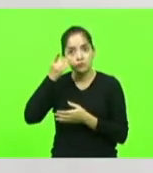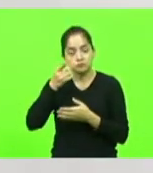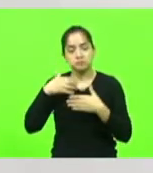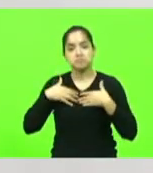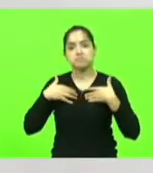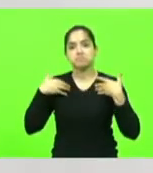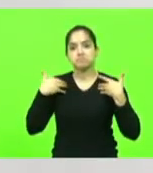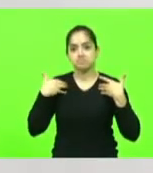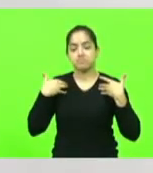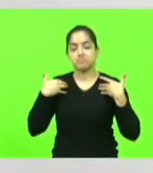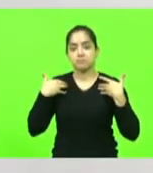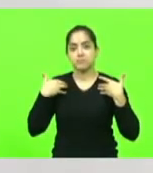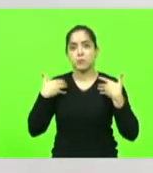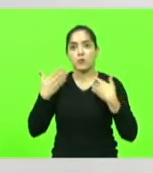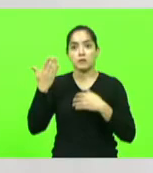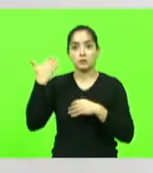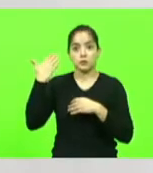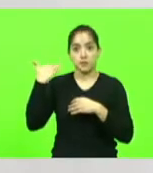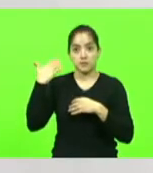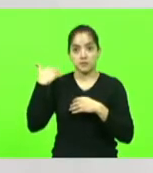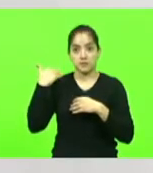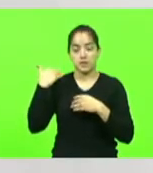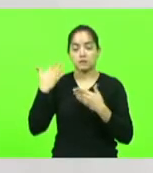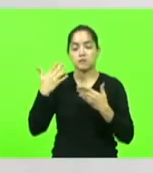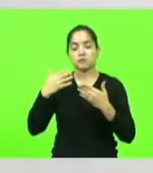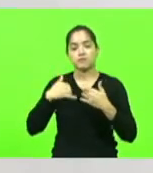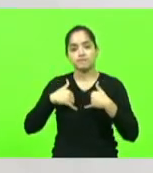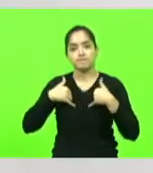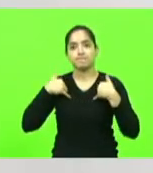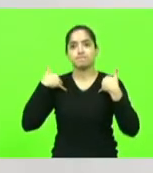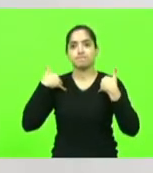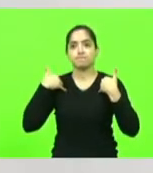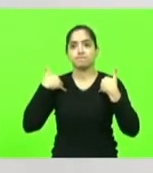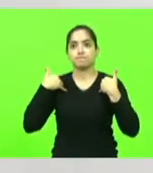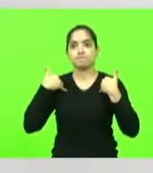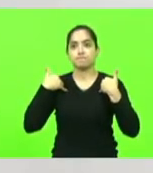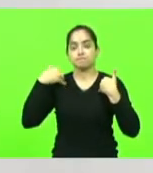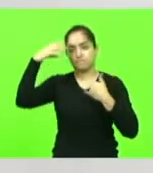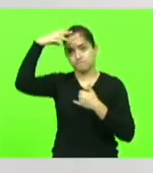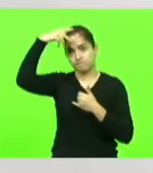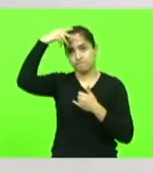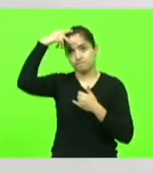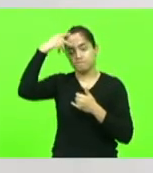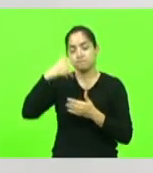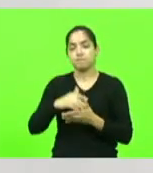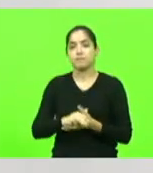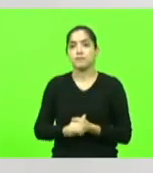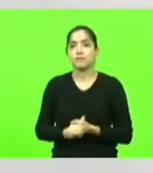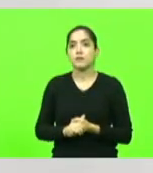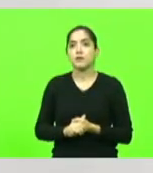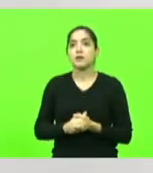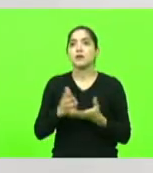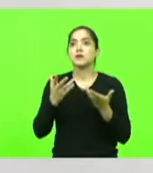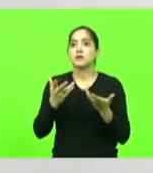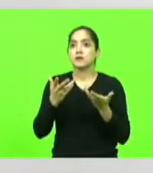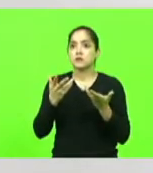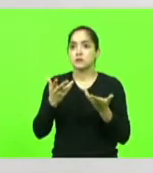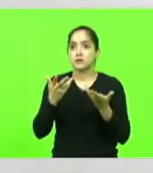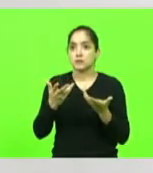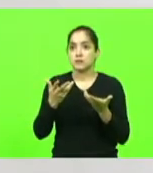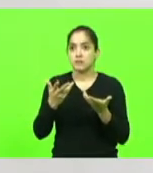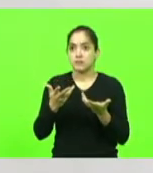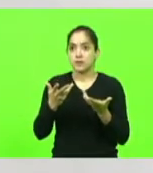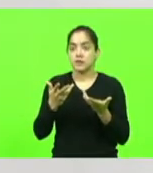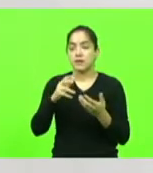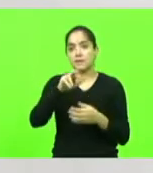e o que me dá muito orgulho de ser seu sobrinho. Quero também agradecer a minha